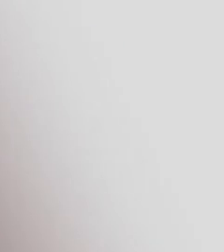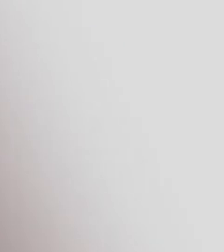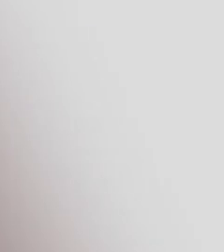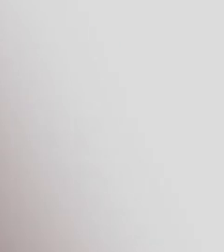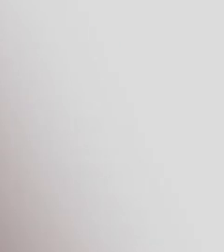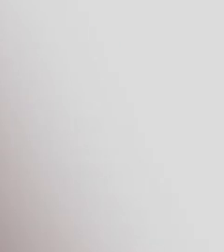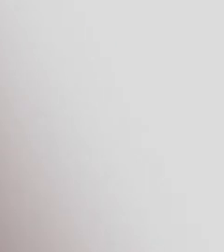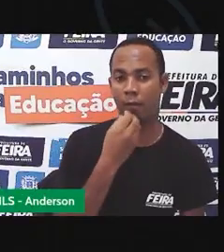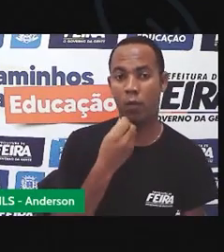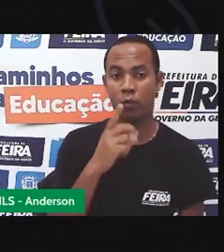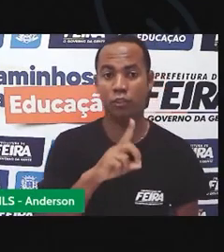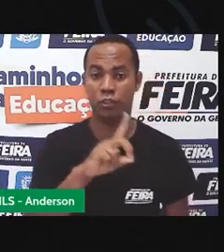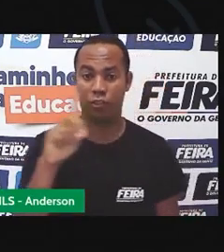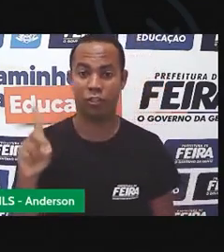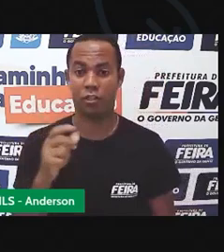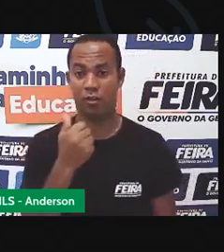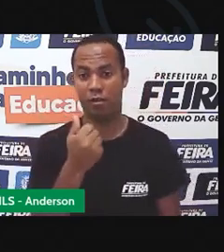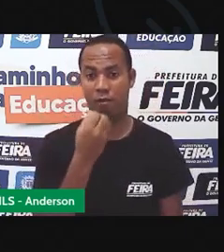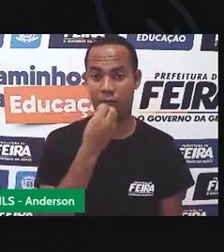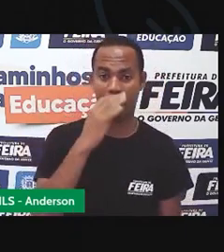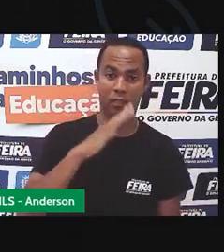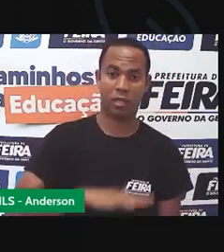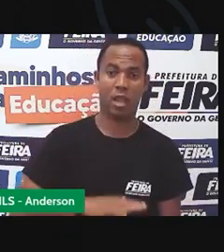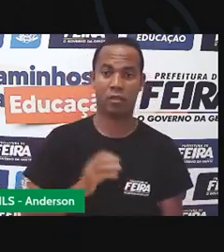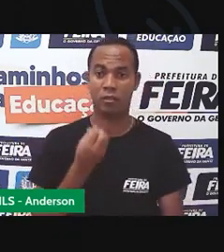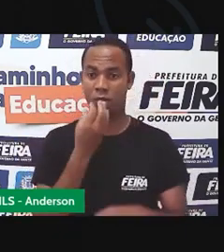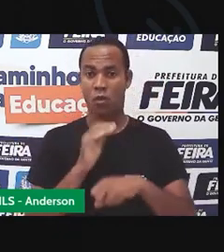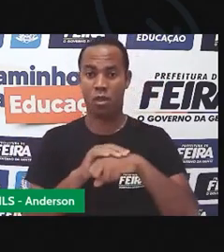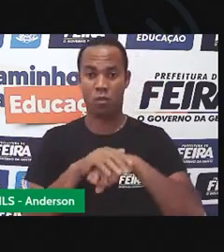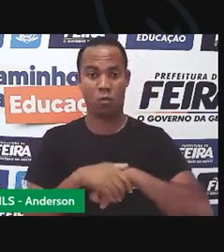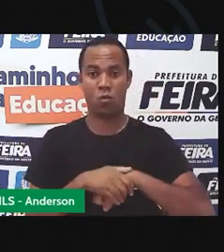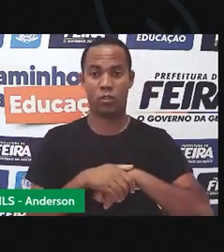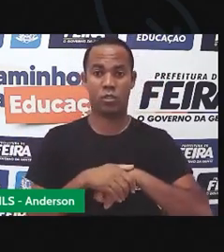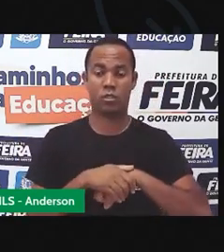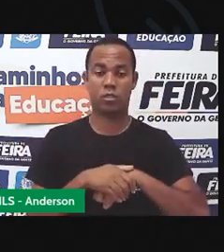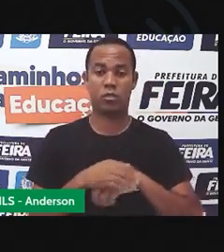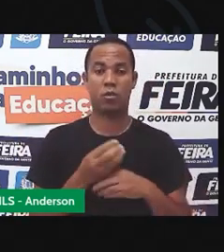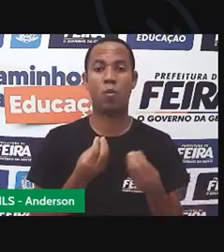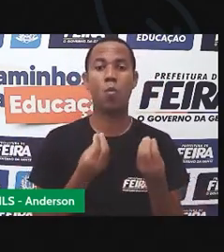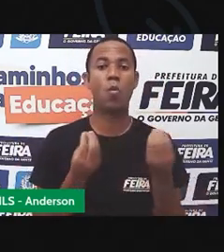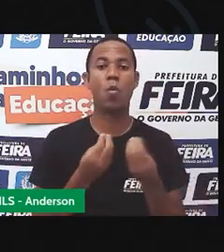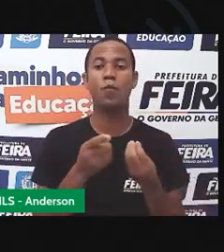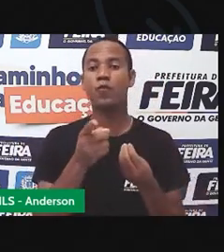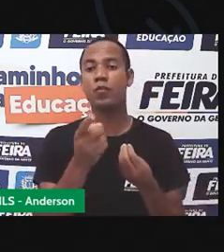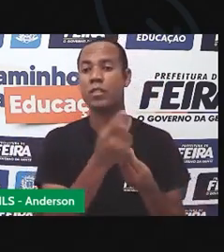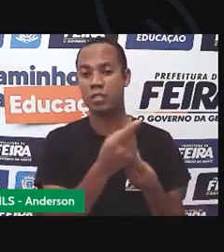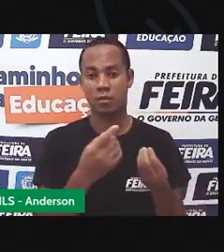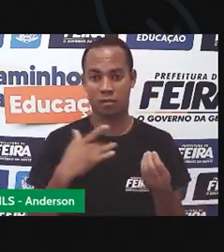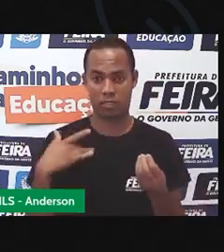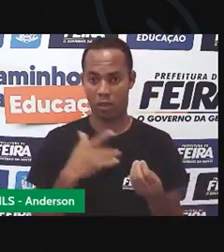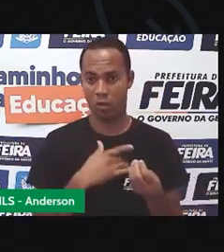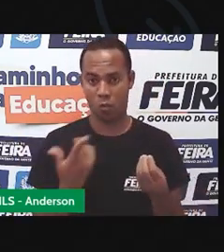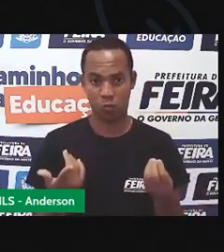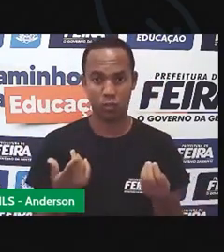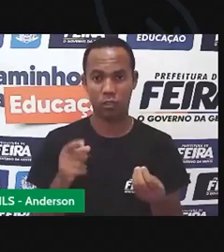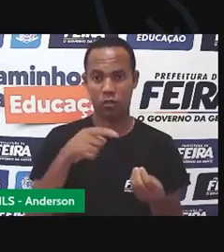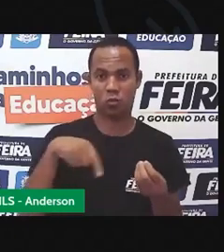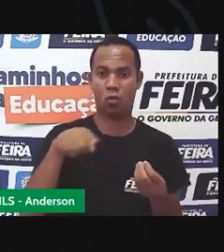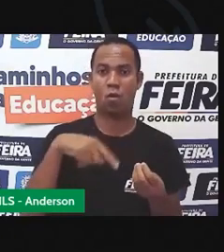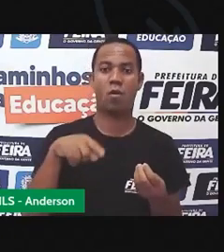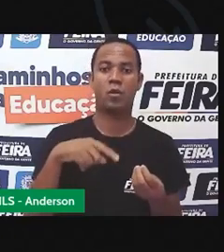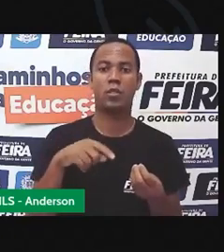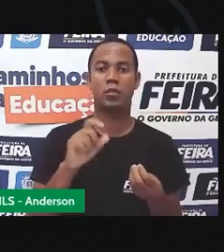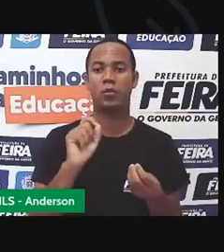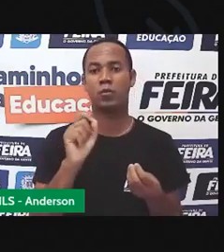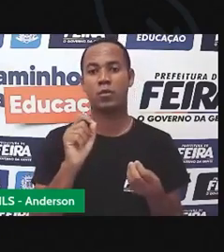Olá, bom dia, boa tarde, boa noite. Como é que vocês estão? Tudo bem? Então, nós vamos para a